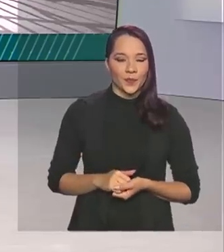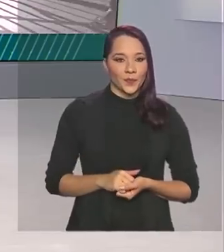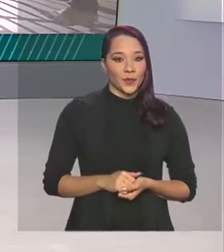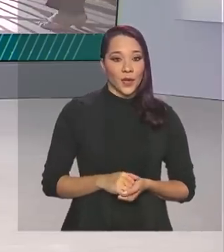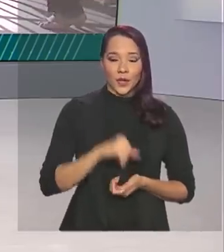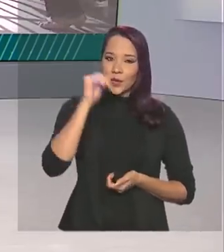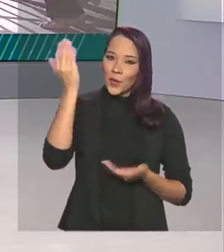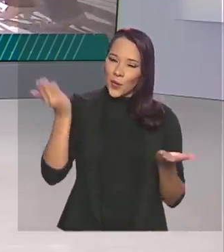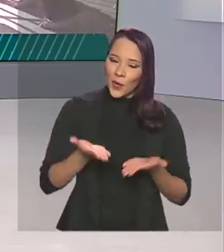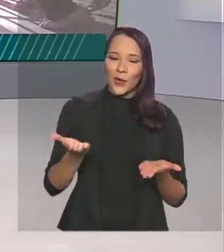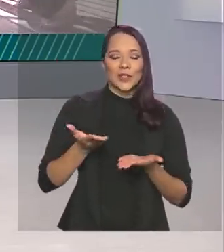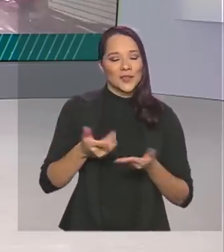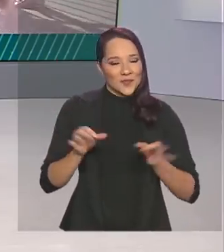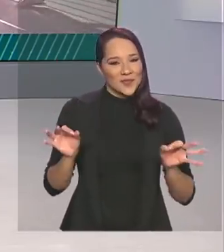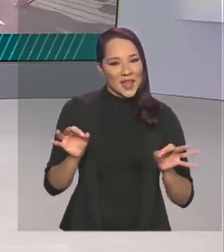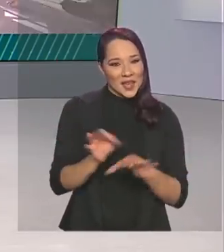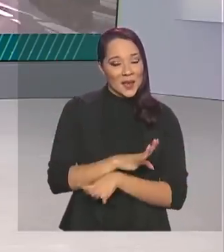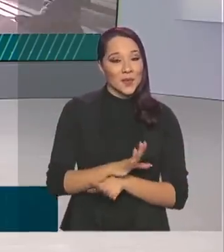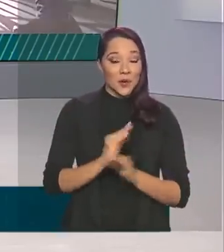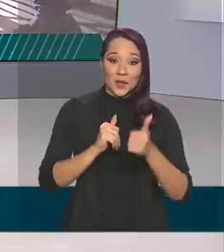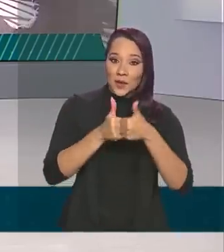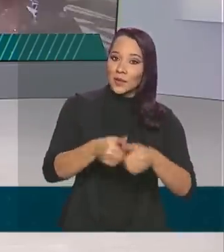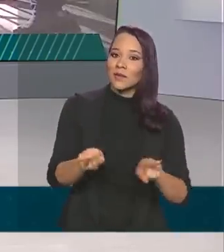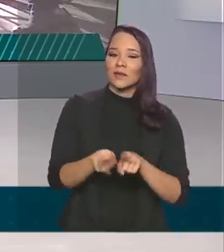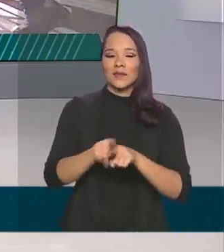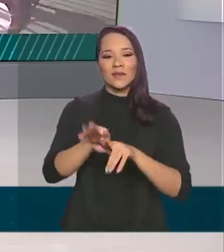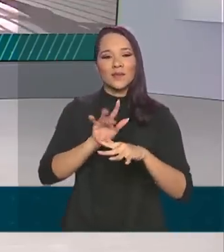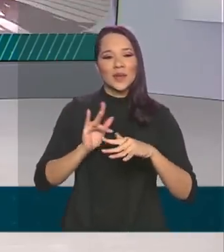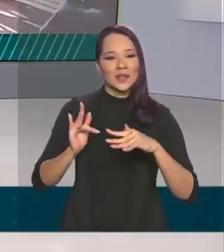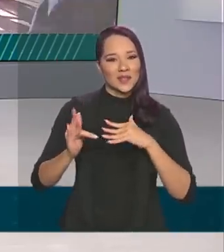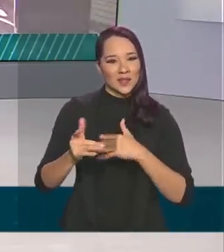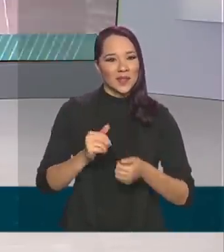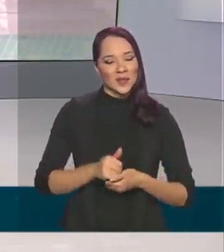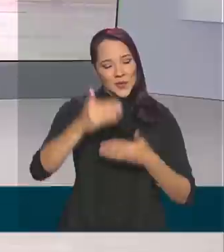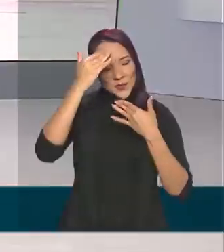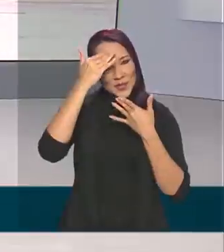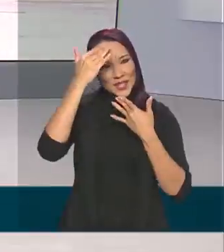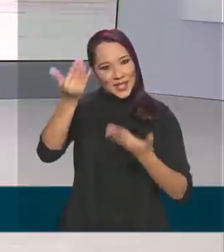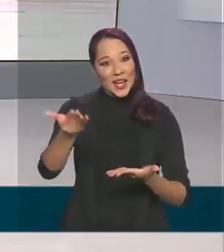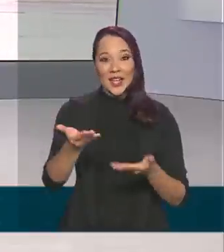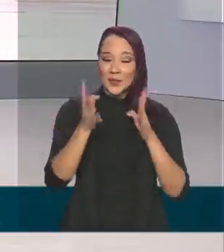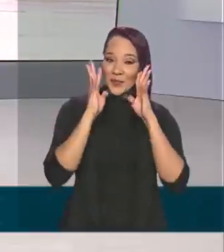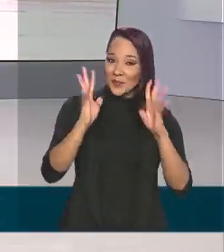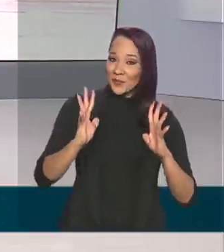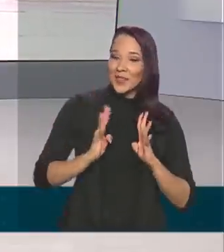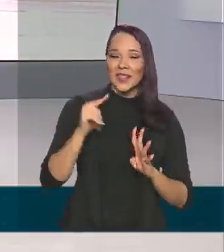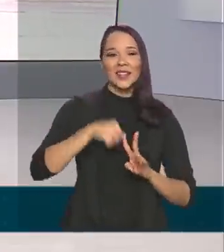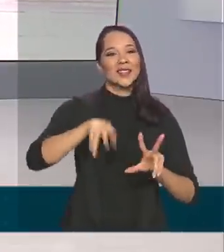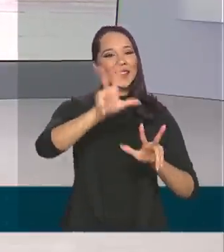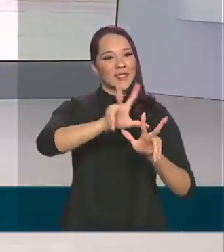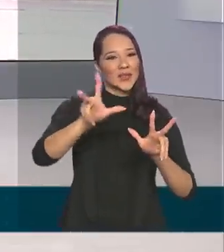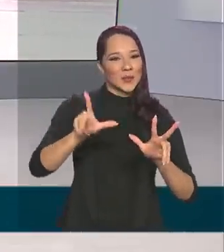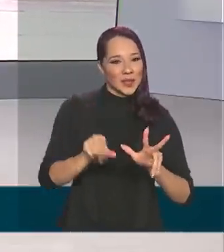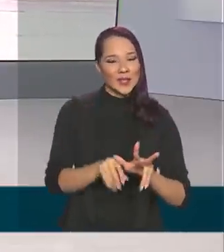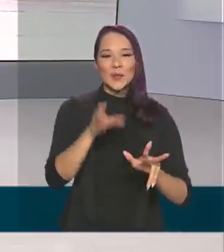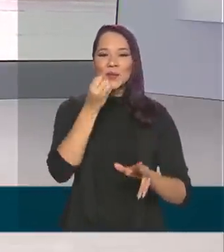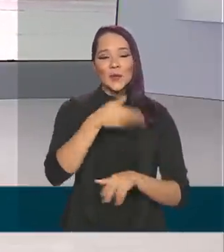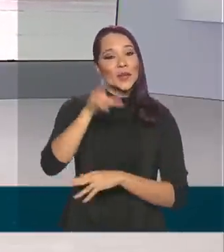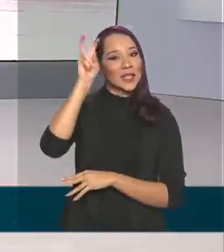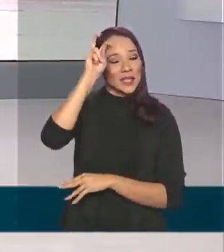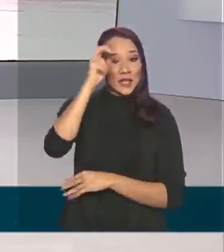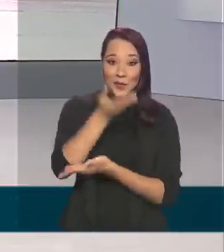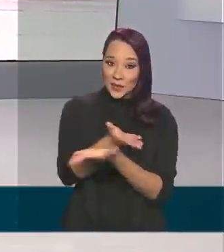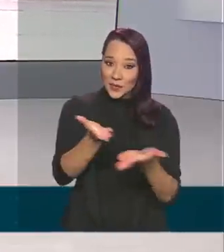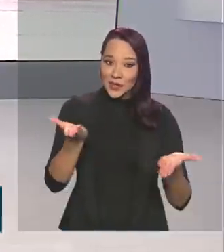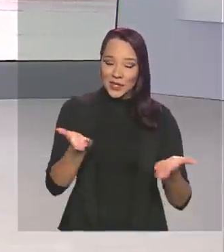O Brasil em Dia termina aqui. Nos acompanhe também pelas redes sociais. Obrigada pela sua audiência aqui na TV Brasil. Uma ótima quinta-feira